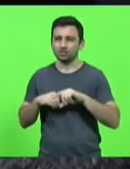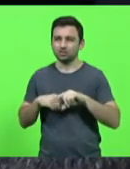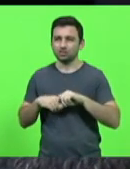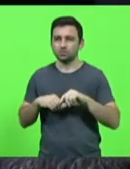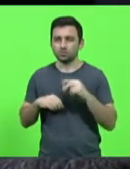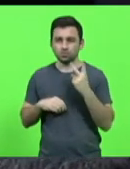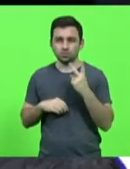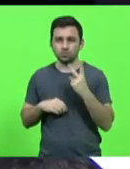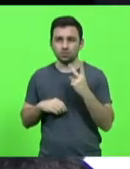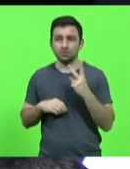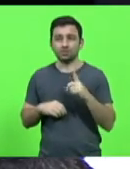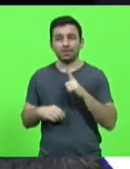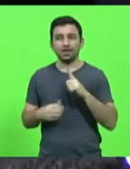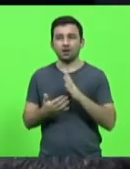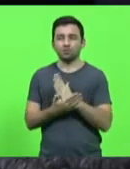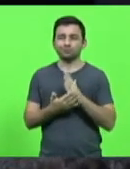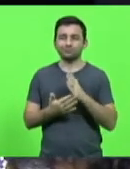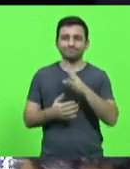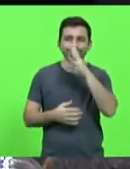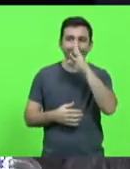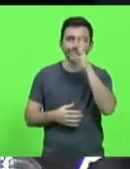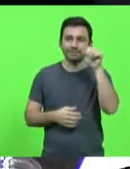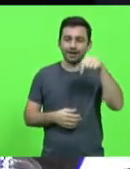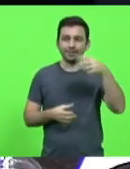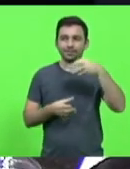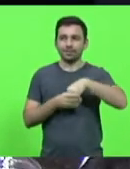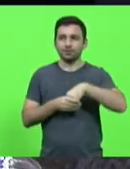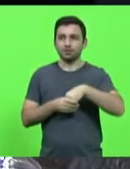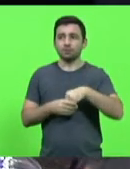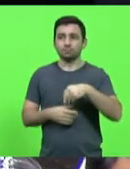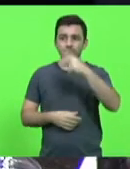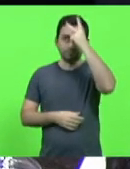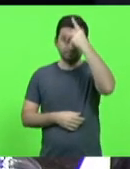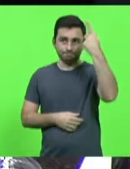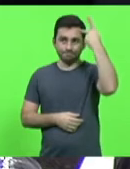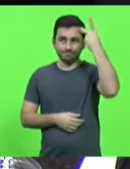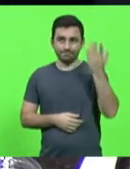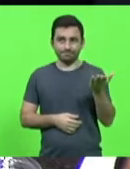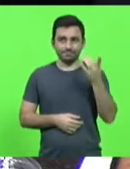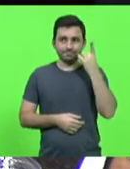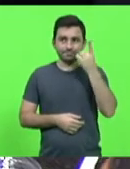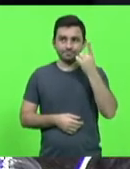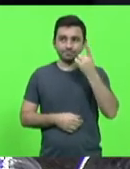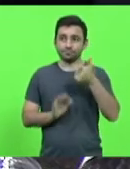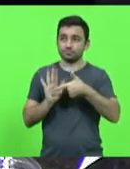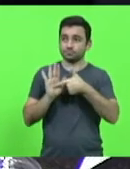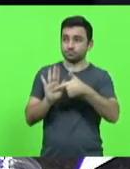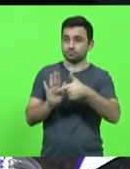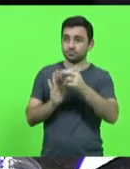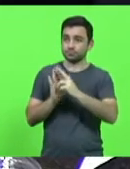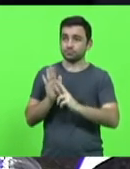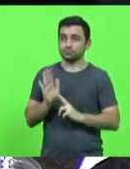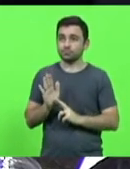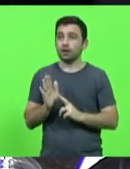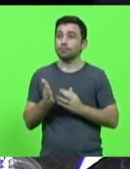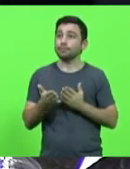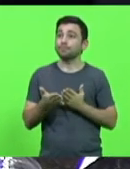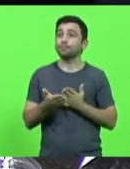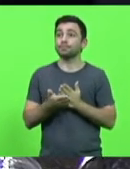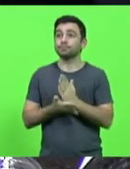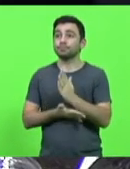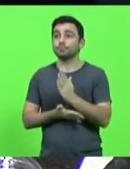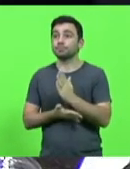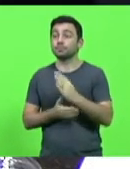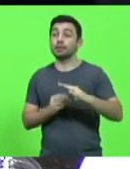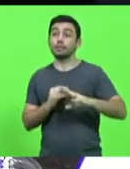internamente, que a deputada Paulinha, ela apresentou o relatório aprovando a